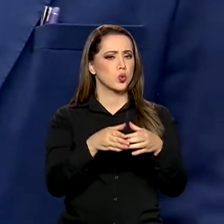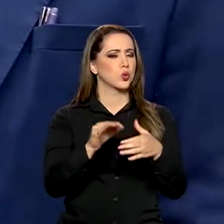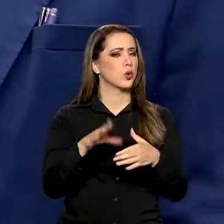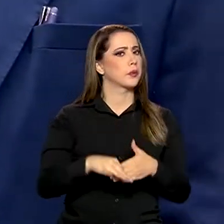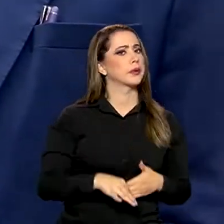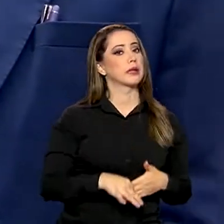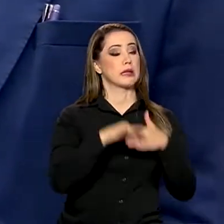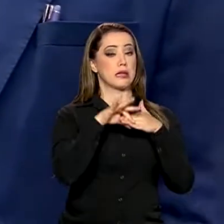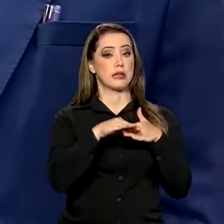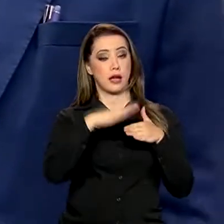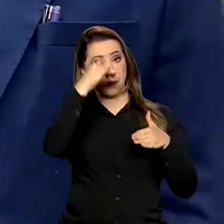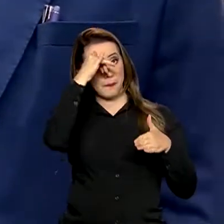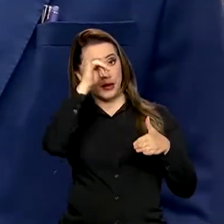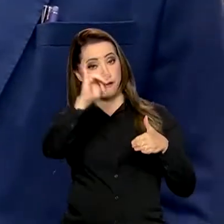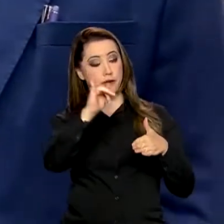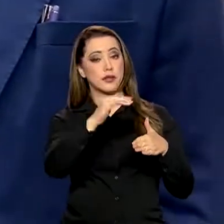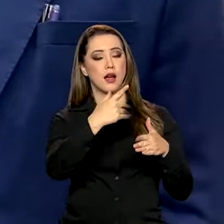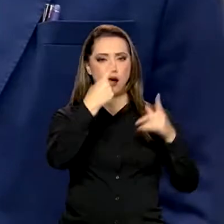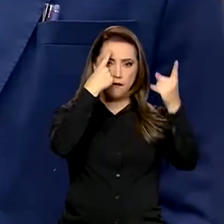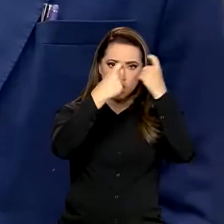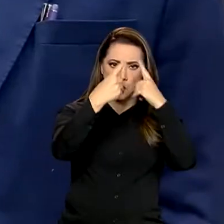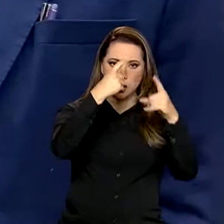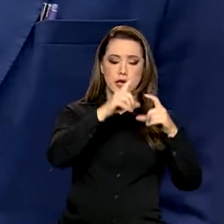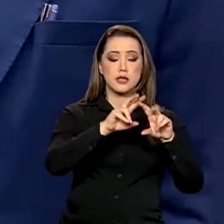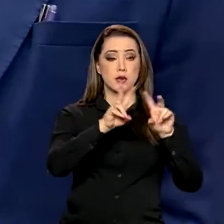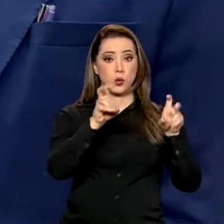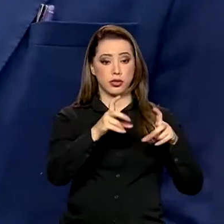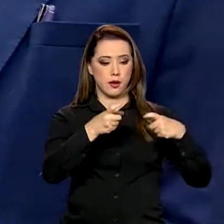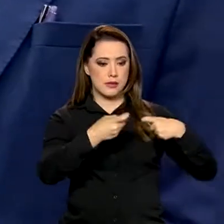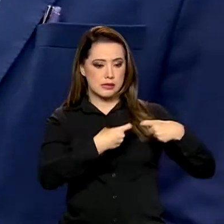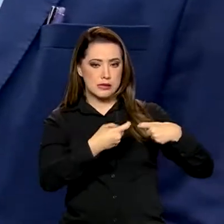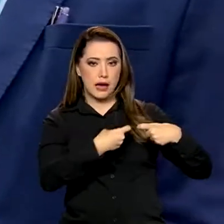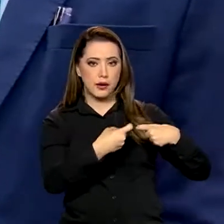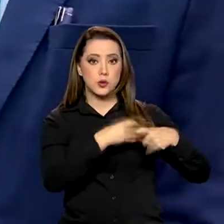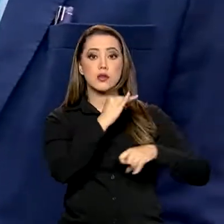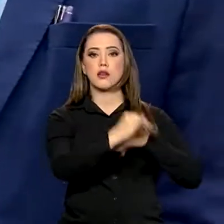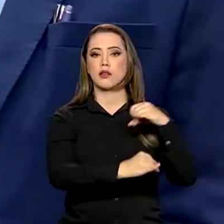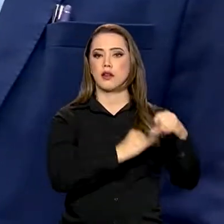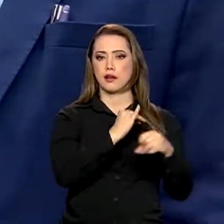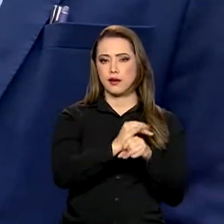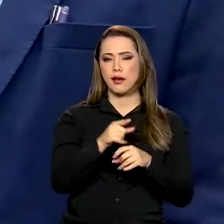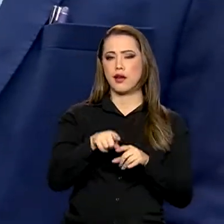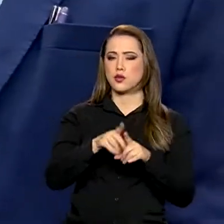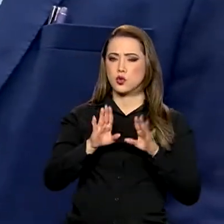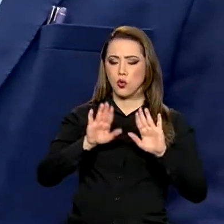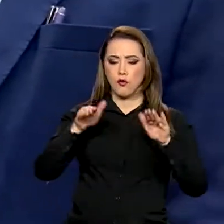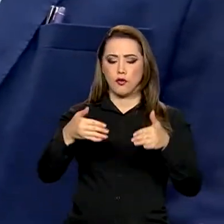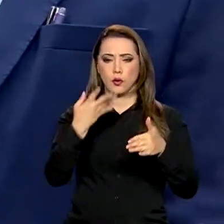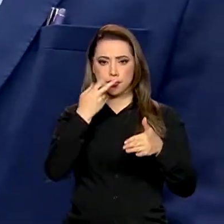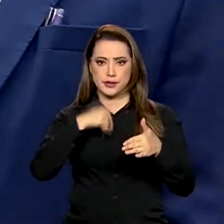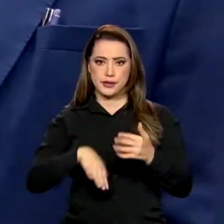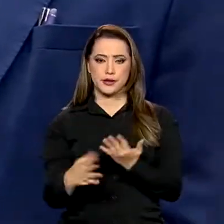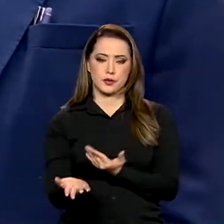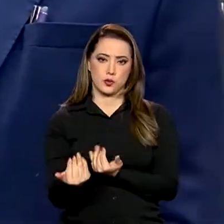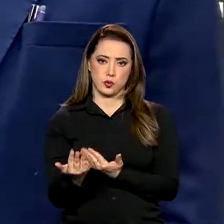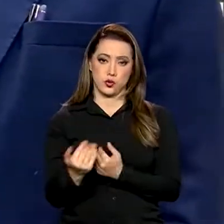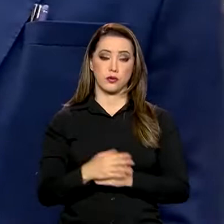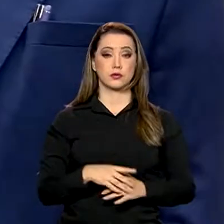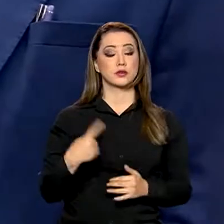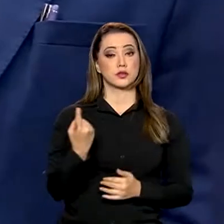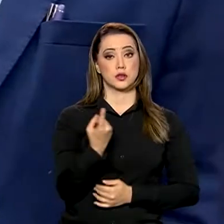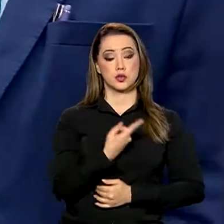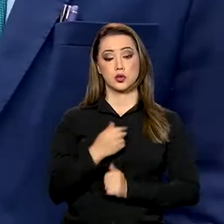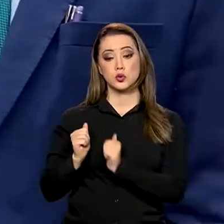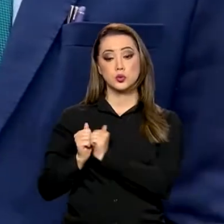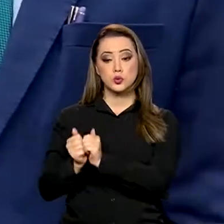lidera o combate à violência sexual na internet que vitimiza as nossas crianças e os nossos adolescentes. Estou aqui